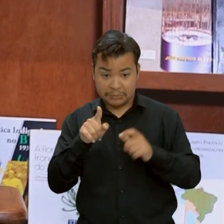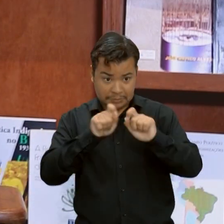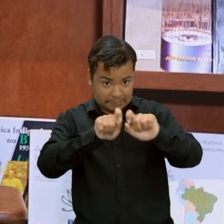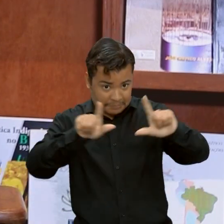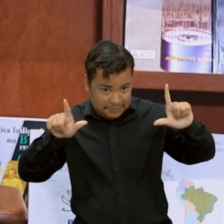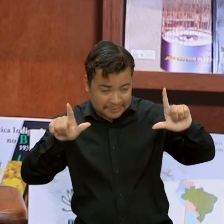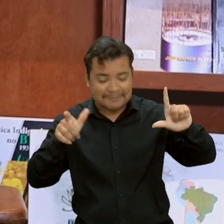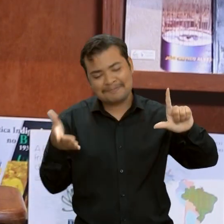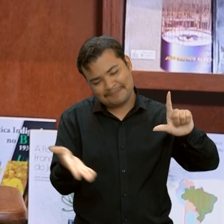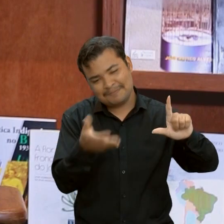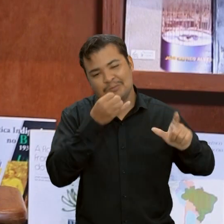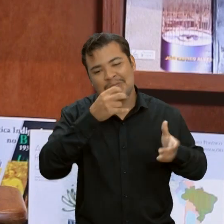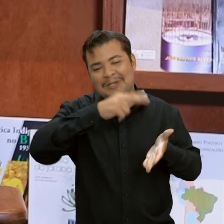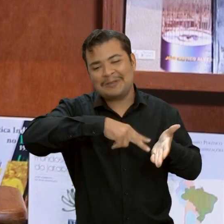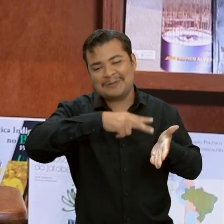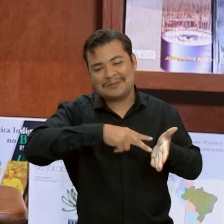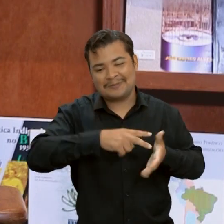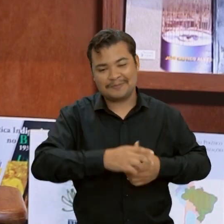e boa leitura!